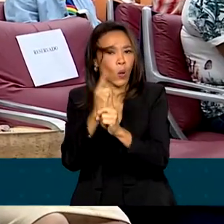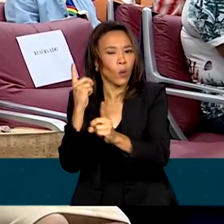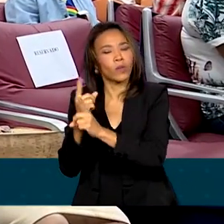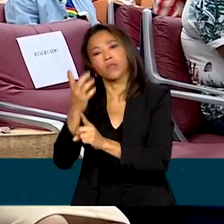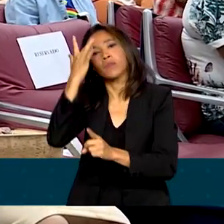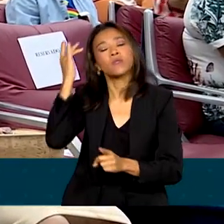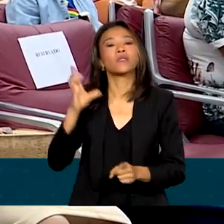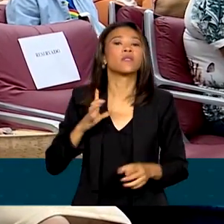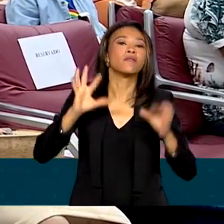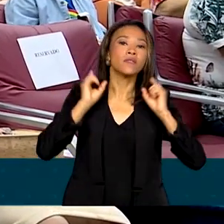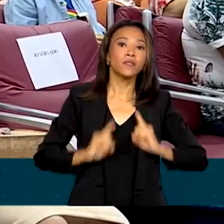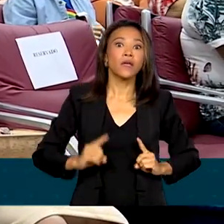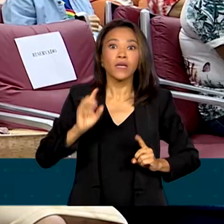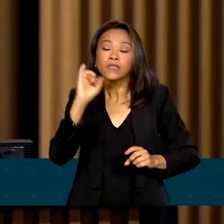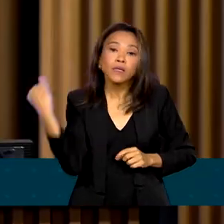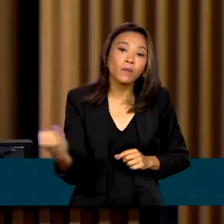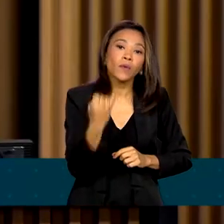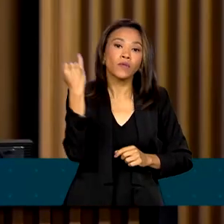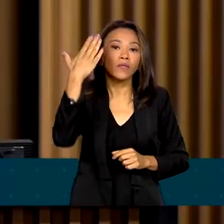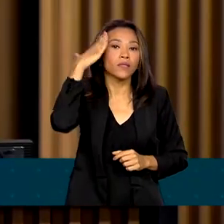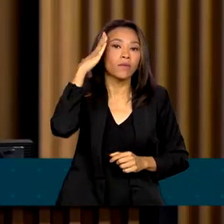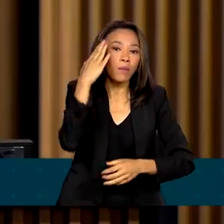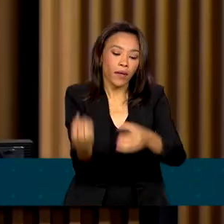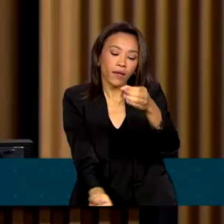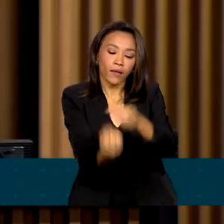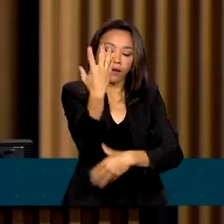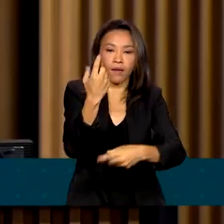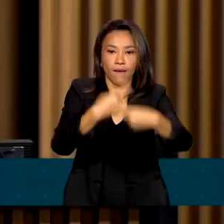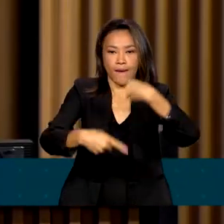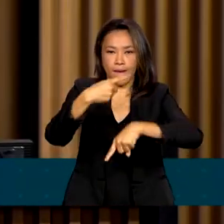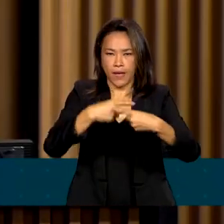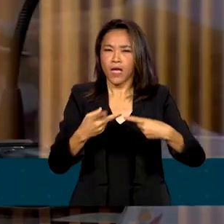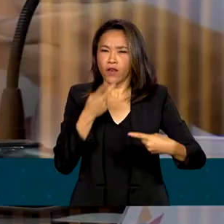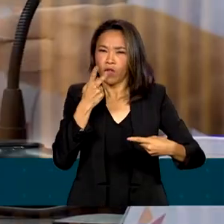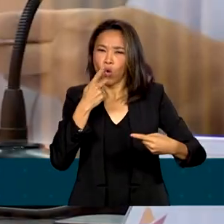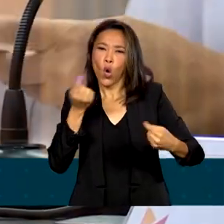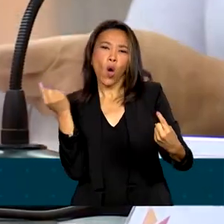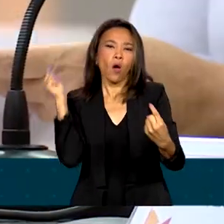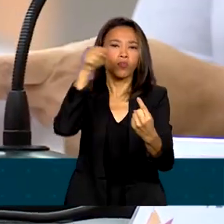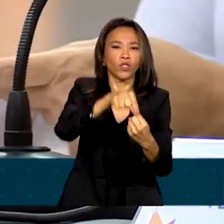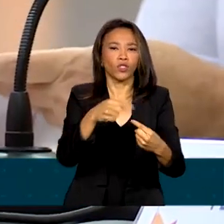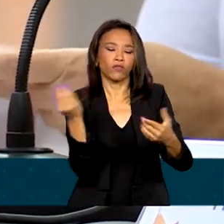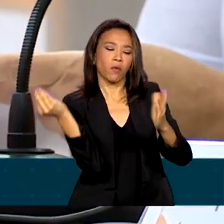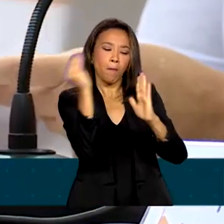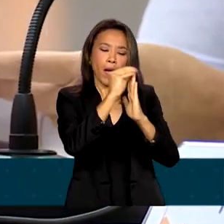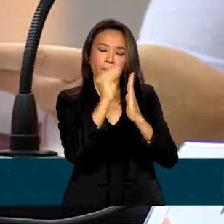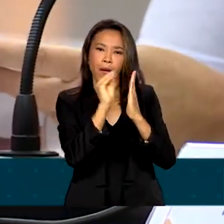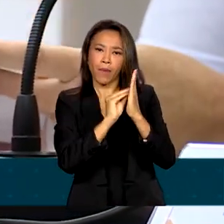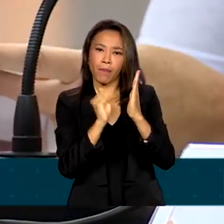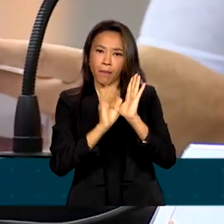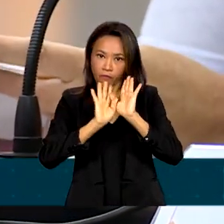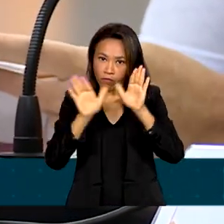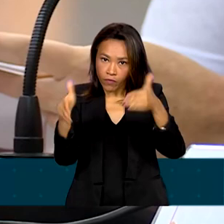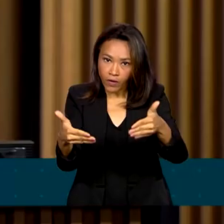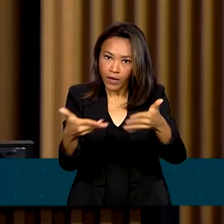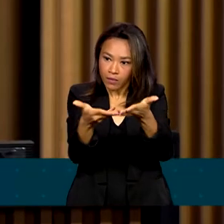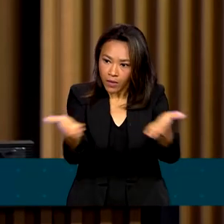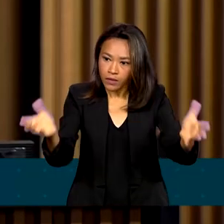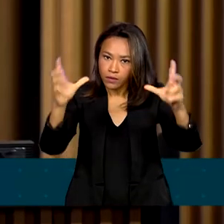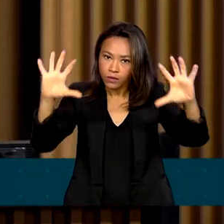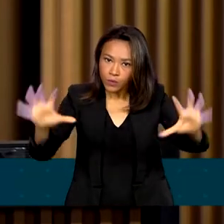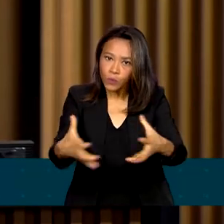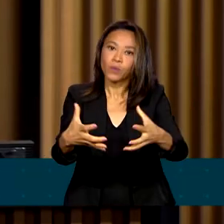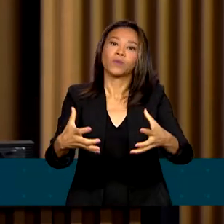implementação de políticas públicas. Ele destacou ações e metas do governo voltadas para essa população. Nós vamos